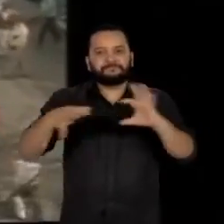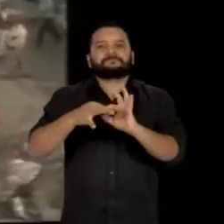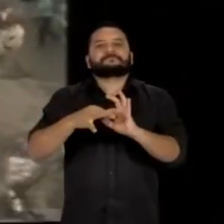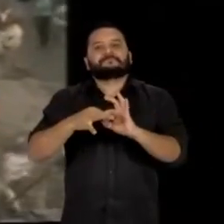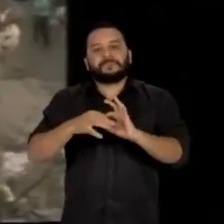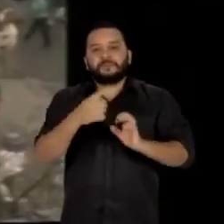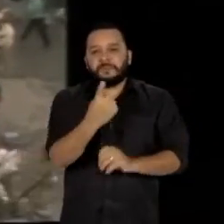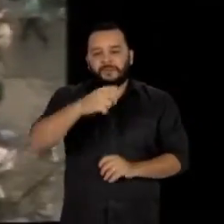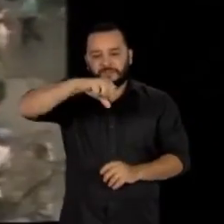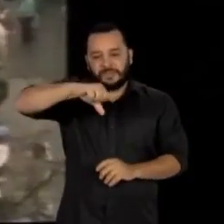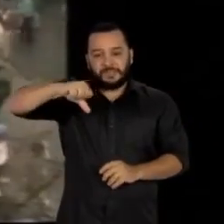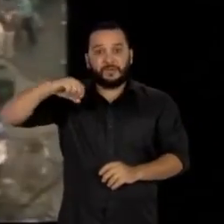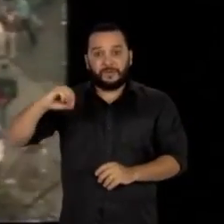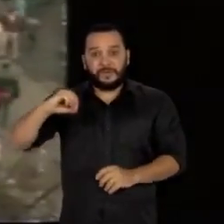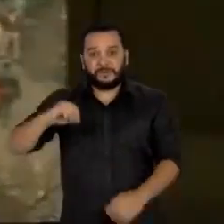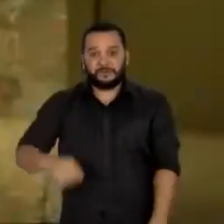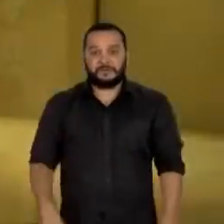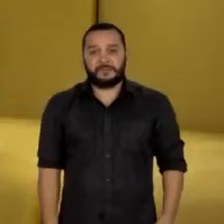em 1990.